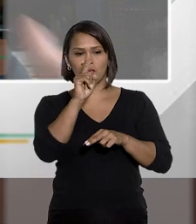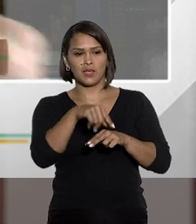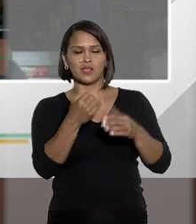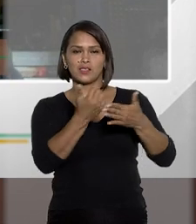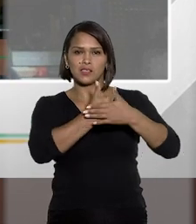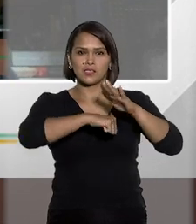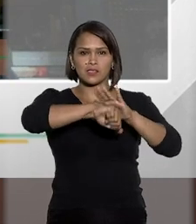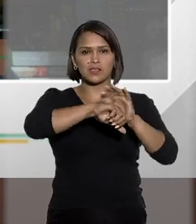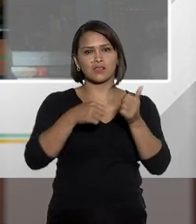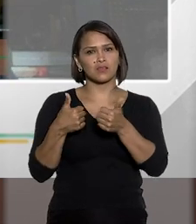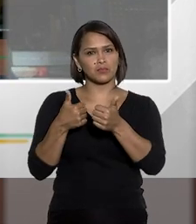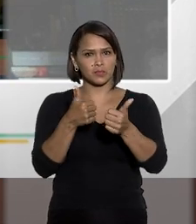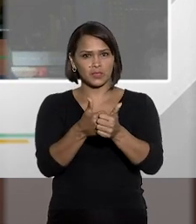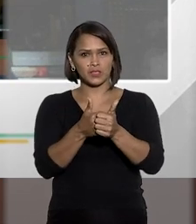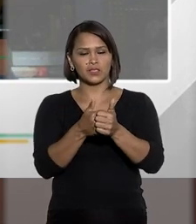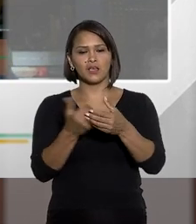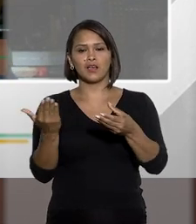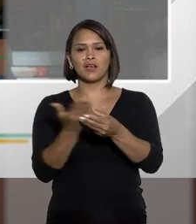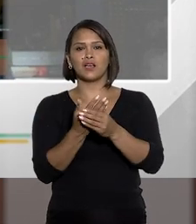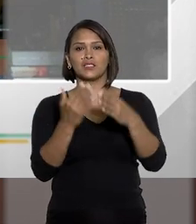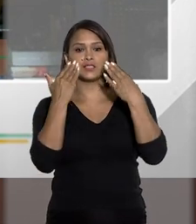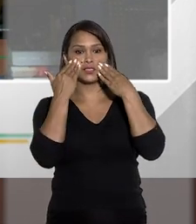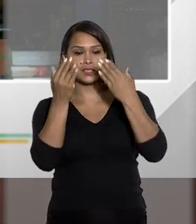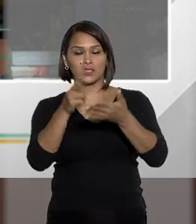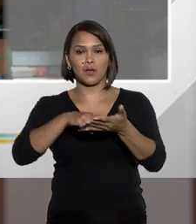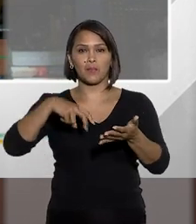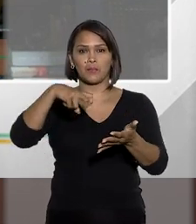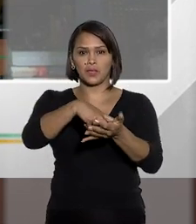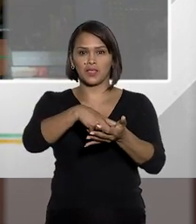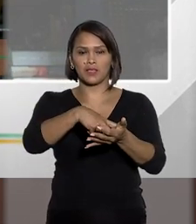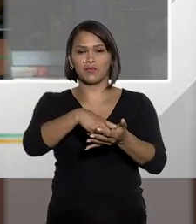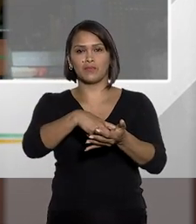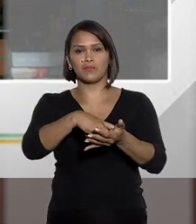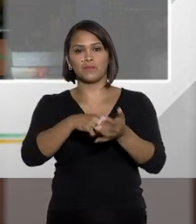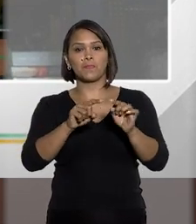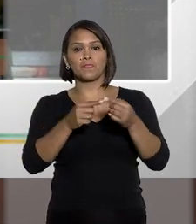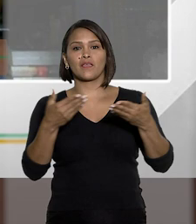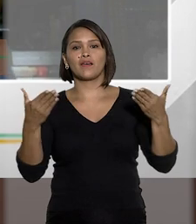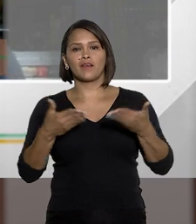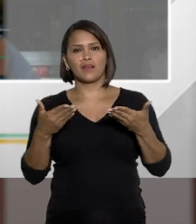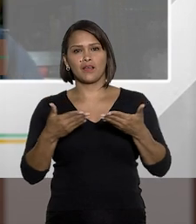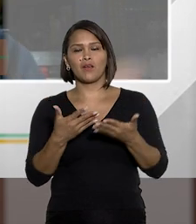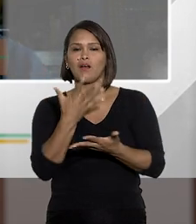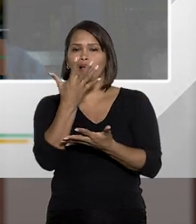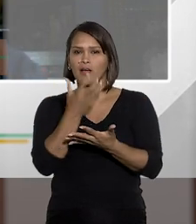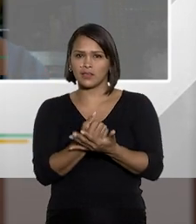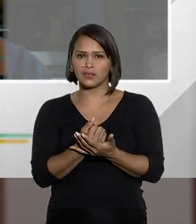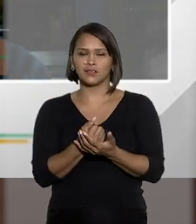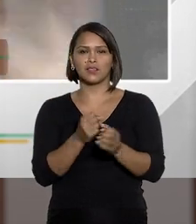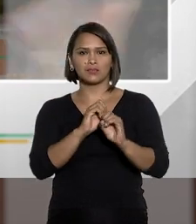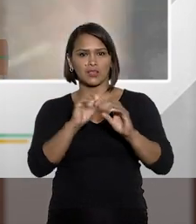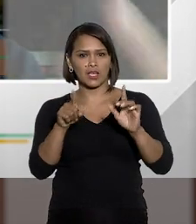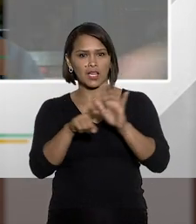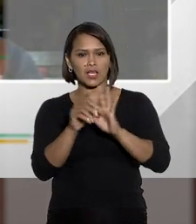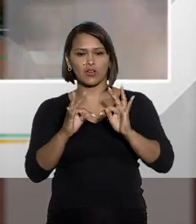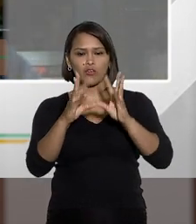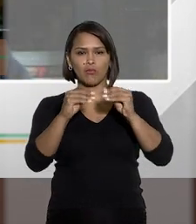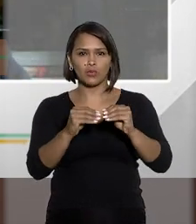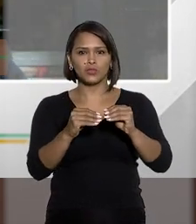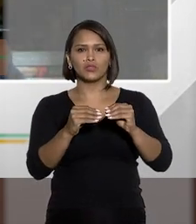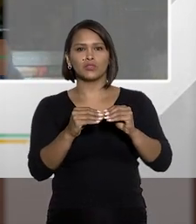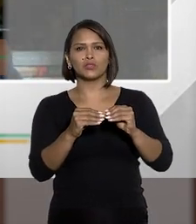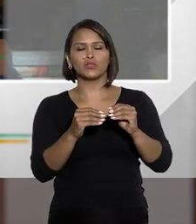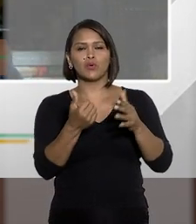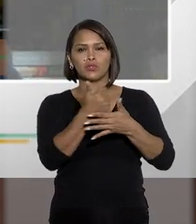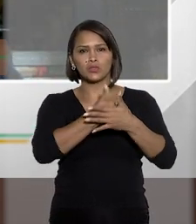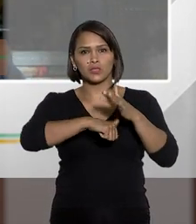vítima. Estes crimes são perseguidos mediante ação penal pública incondicionada. Agora, admitem, obviamente, como